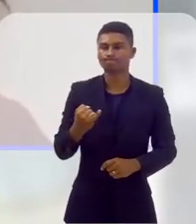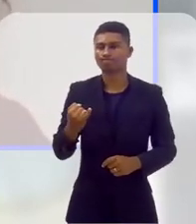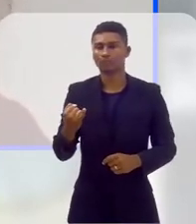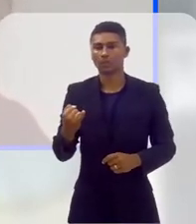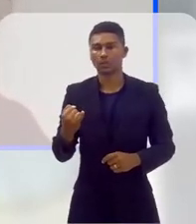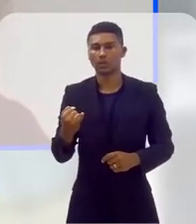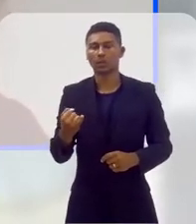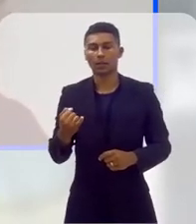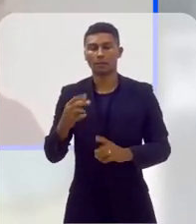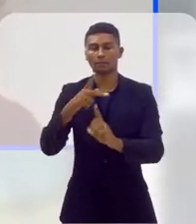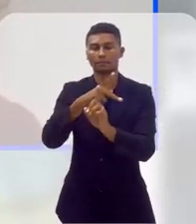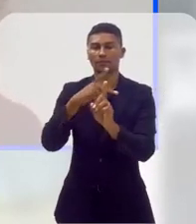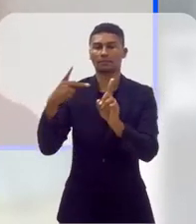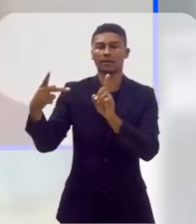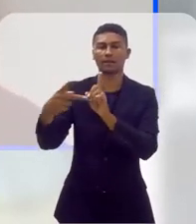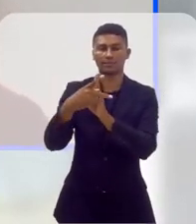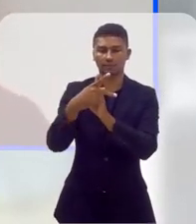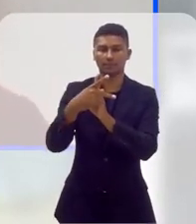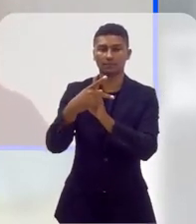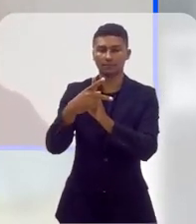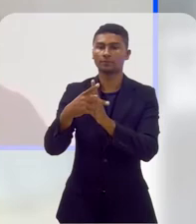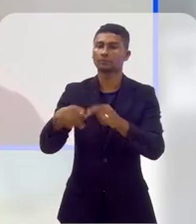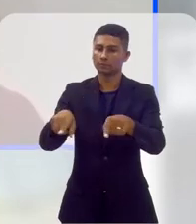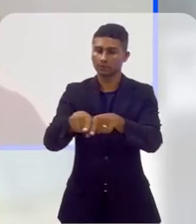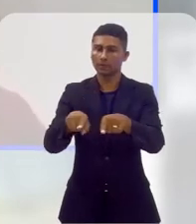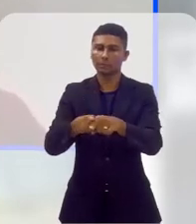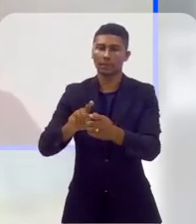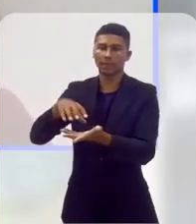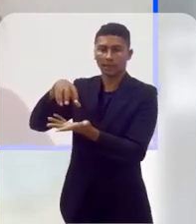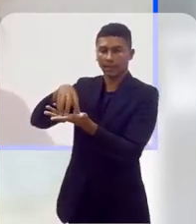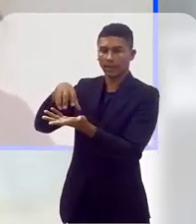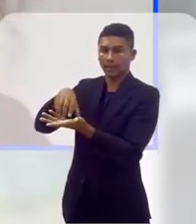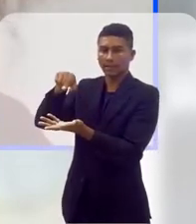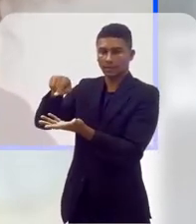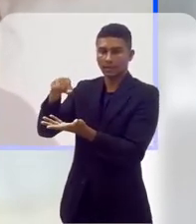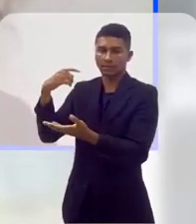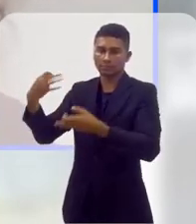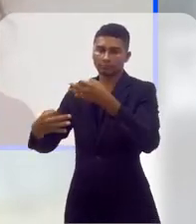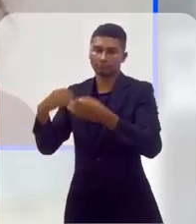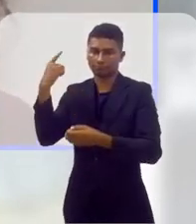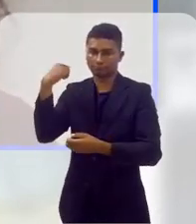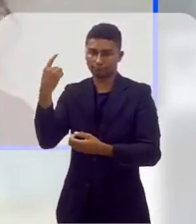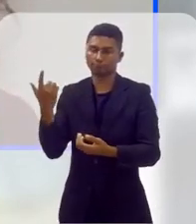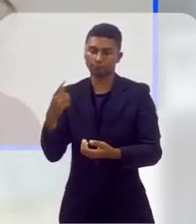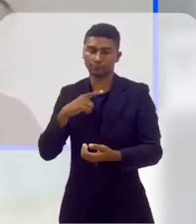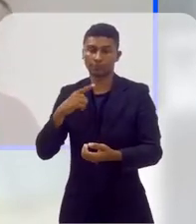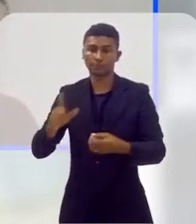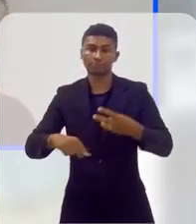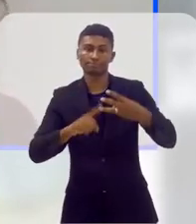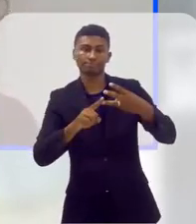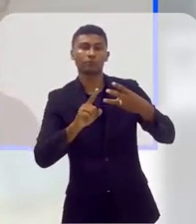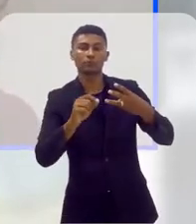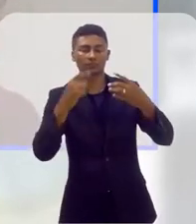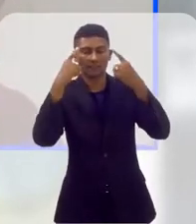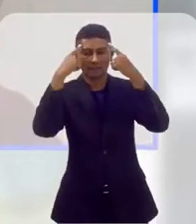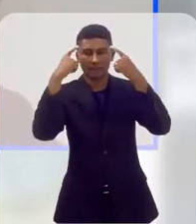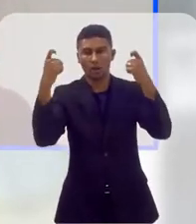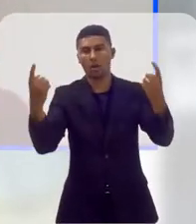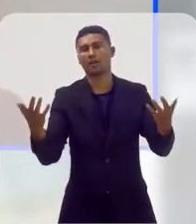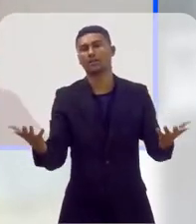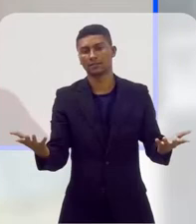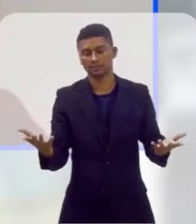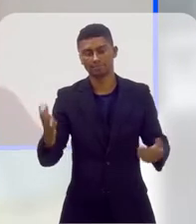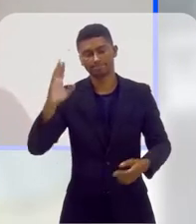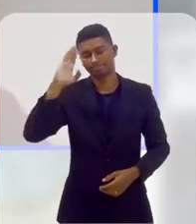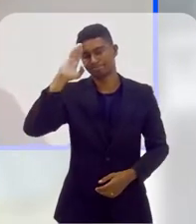tangem a previdência social, batem lá na clínica também. E a violência, né? Assim, a violência ainda é um